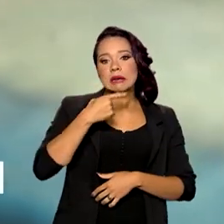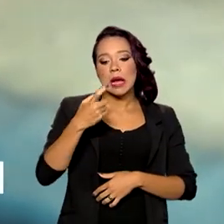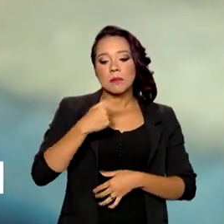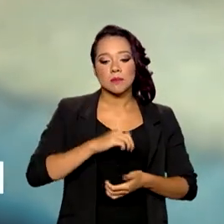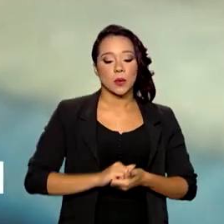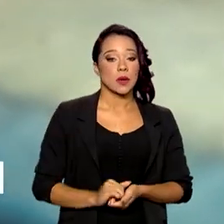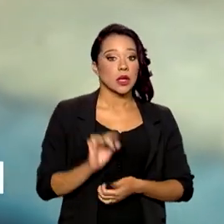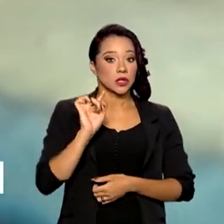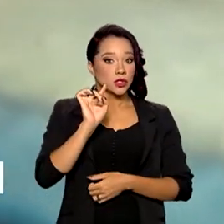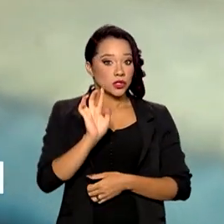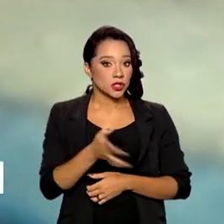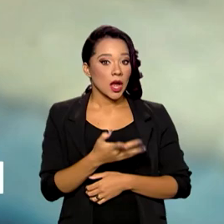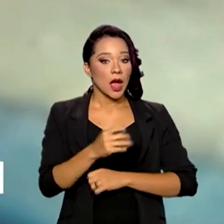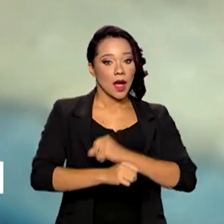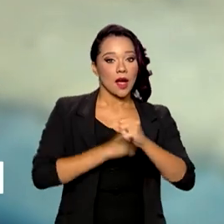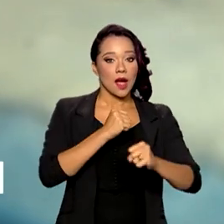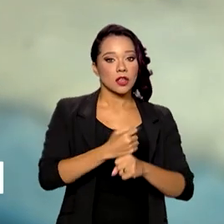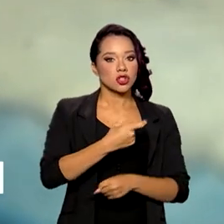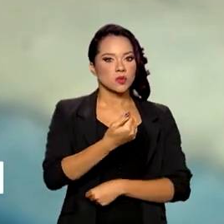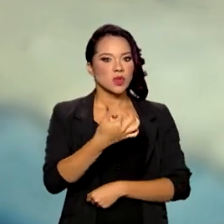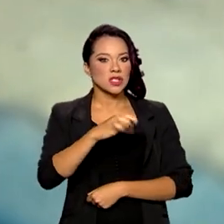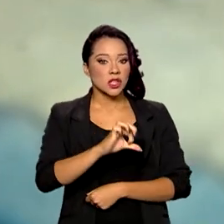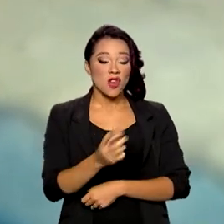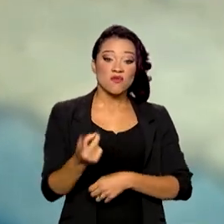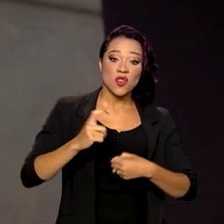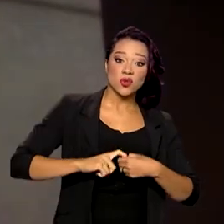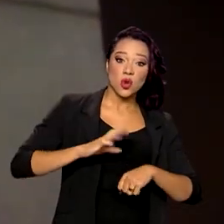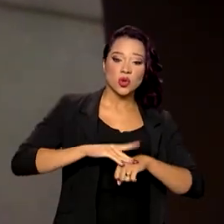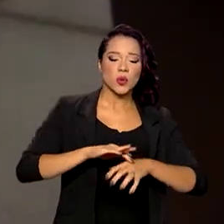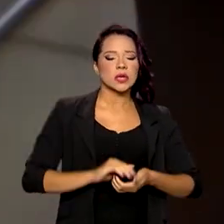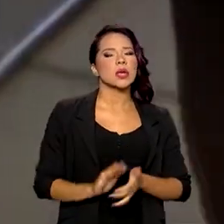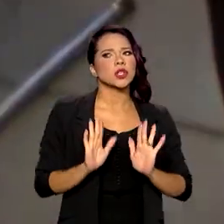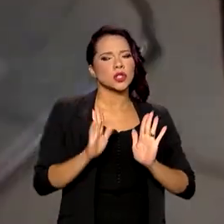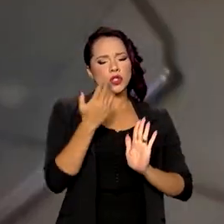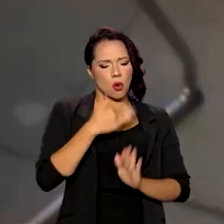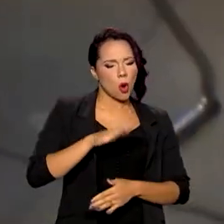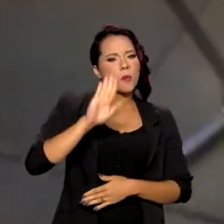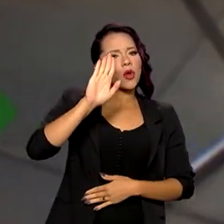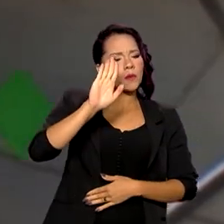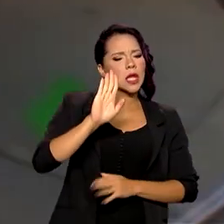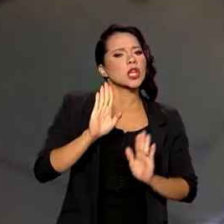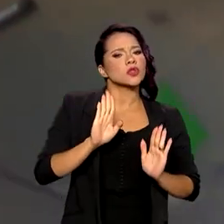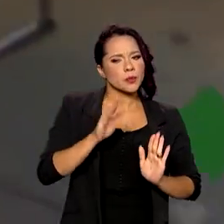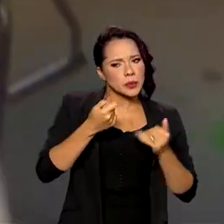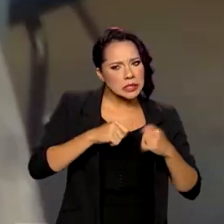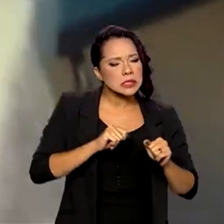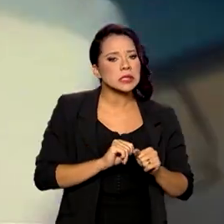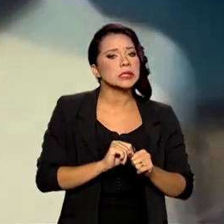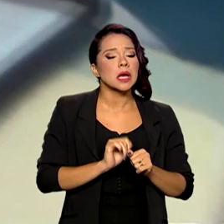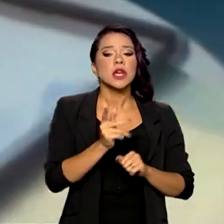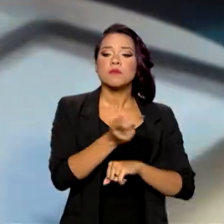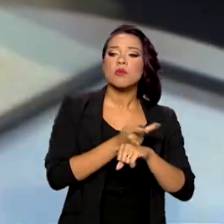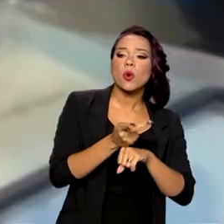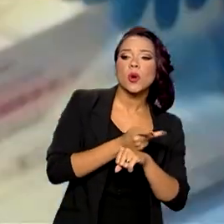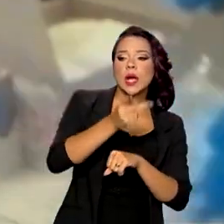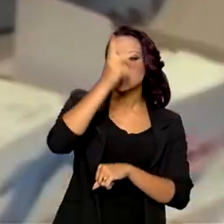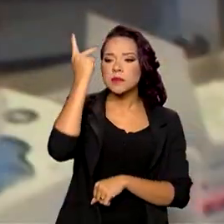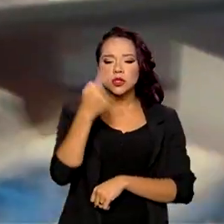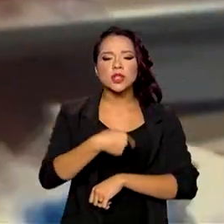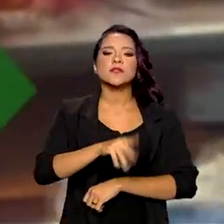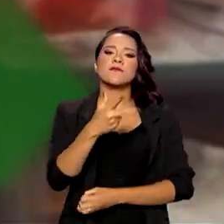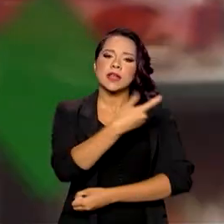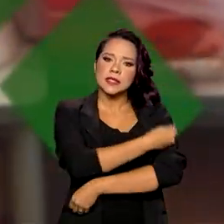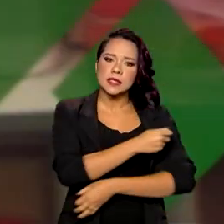em 2019 e nós assumimos alguns compromissos. Entre outros, essa busca ativa, essa